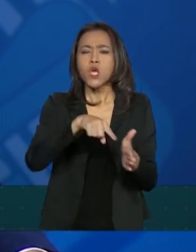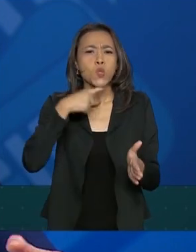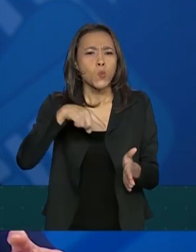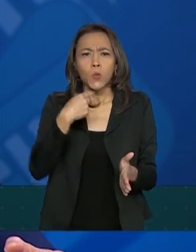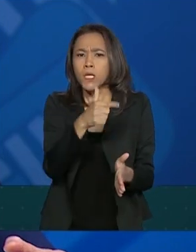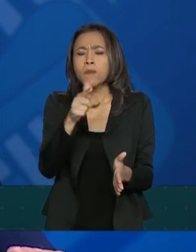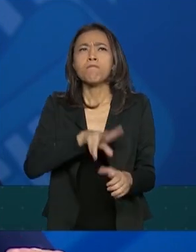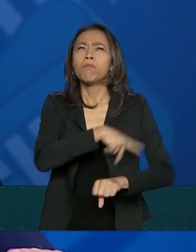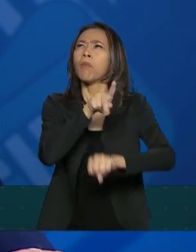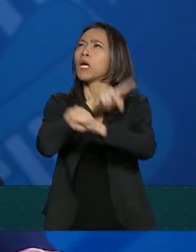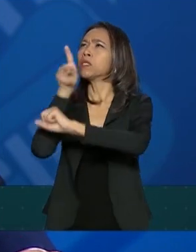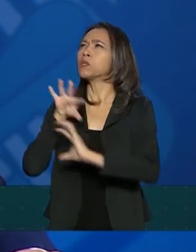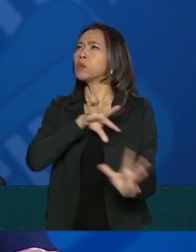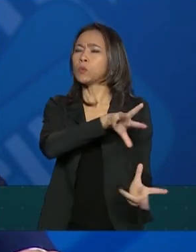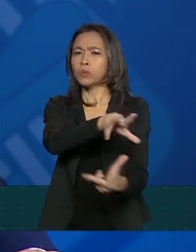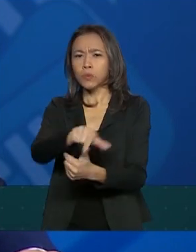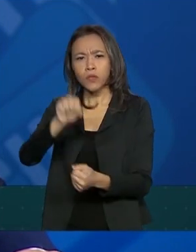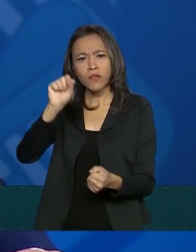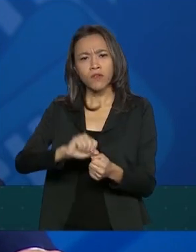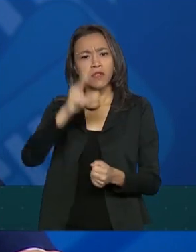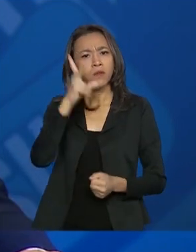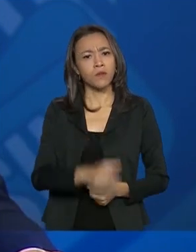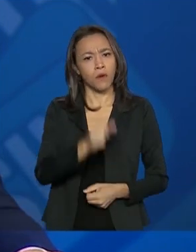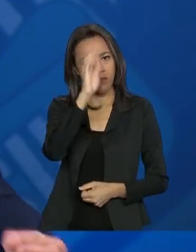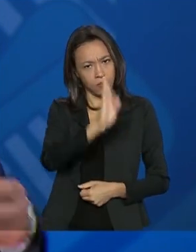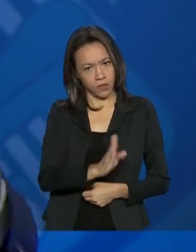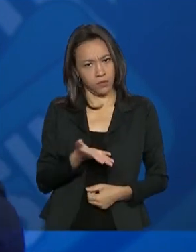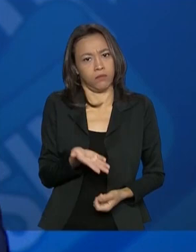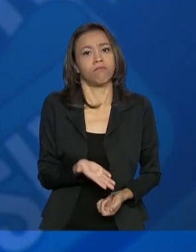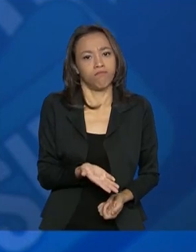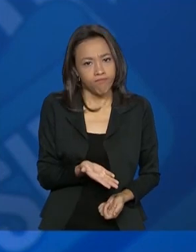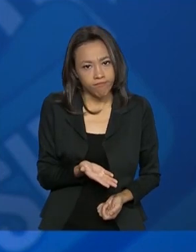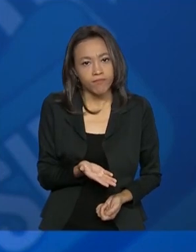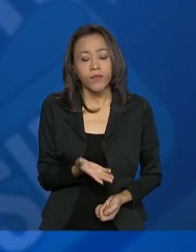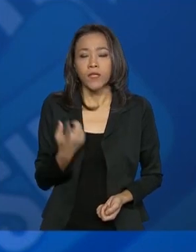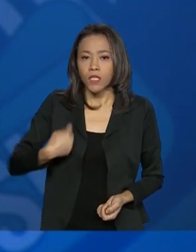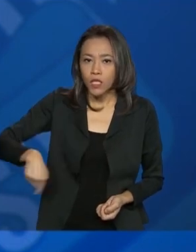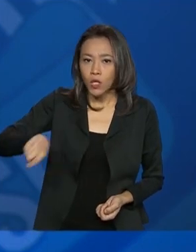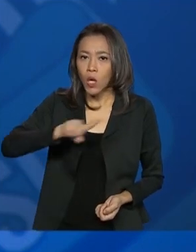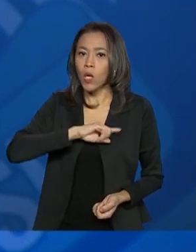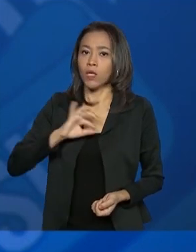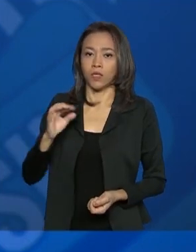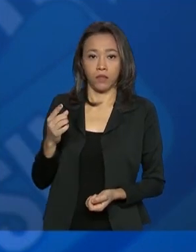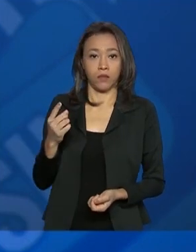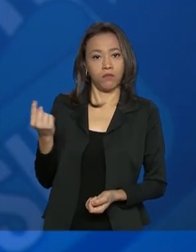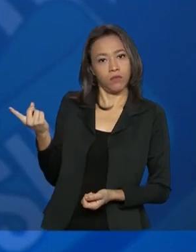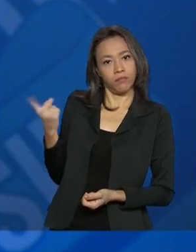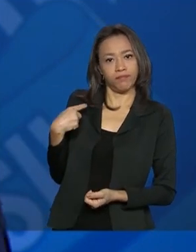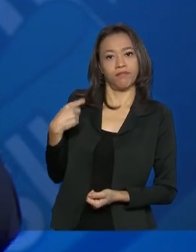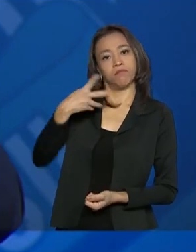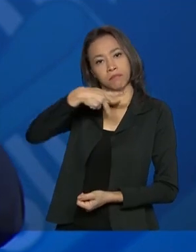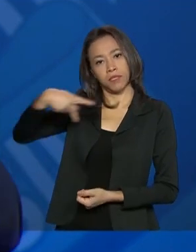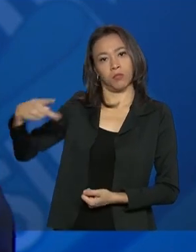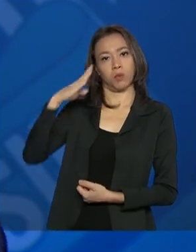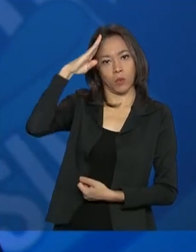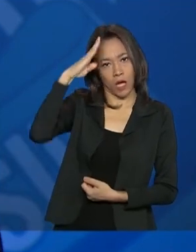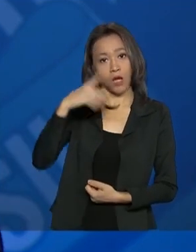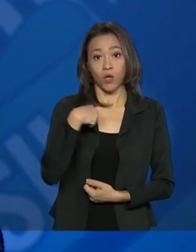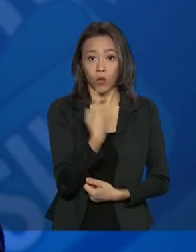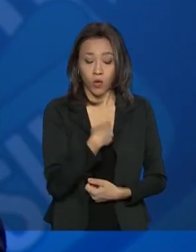com este grau de dificuldade. E nós, por determinação do presidente Bolsonaro, estamos fazendo com